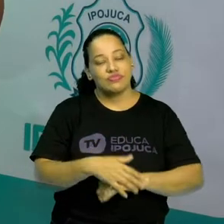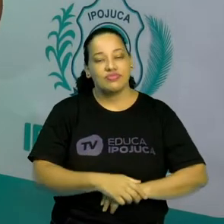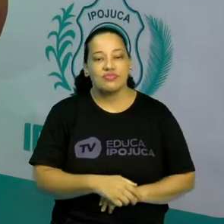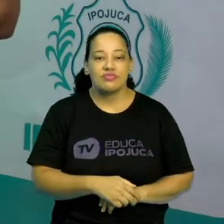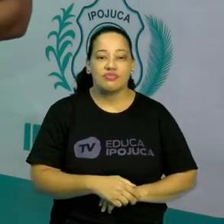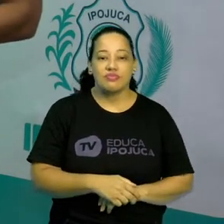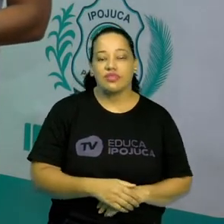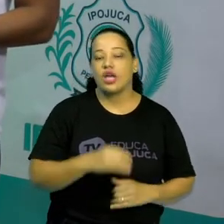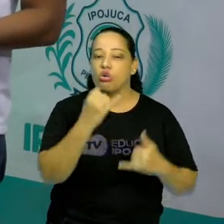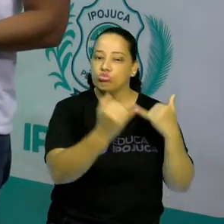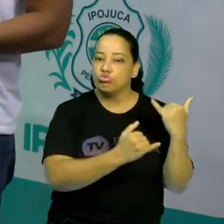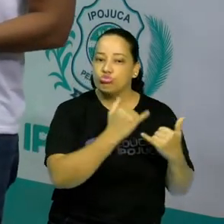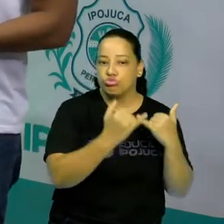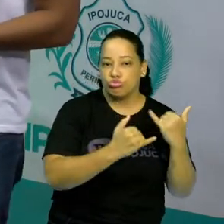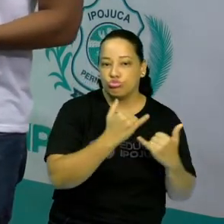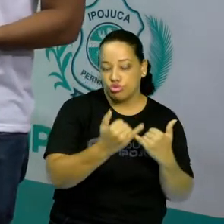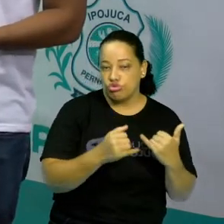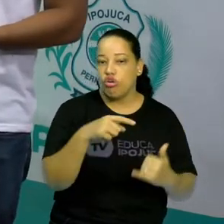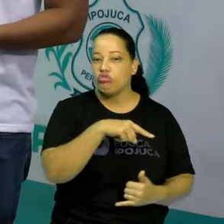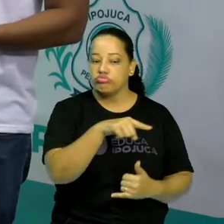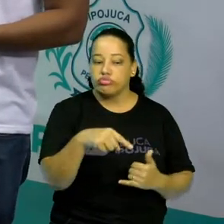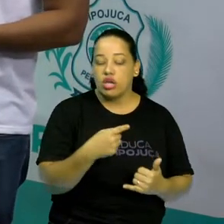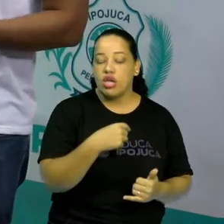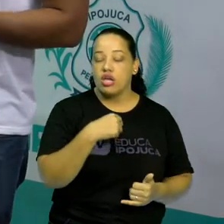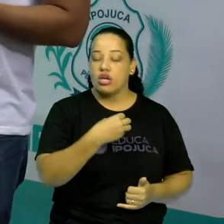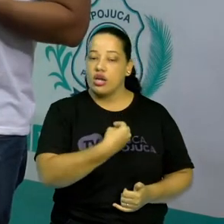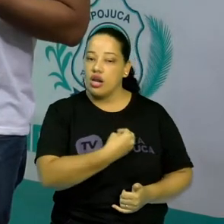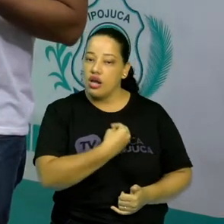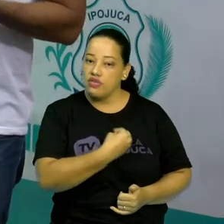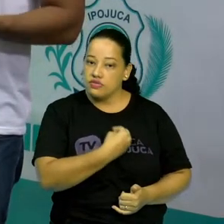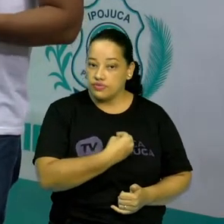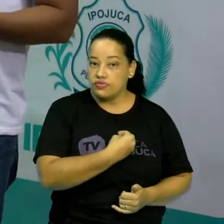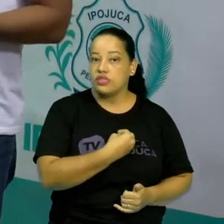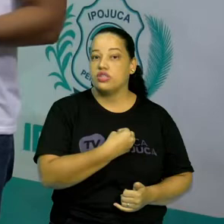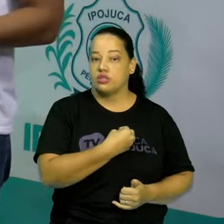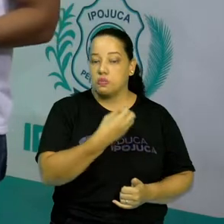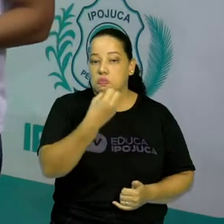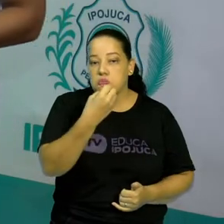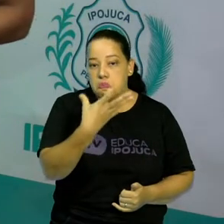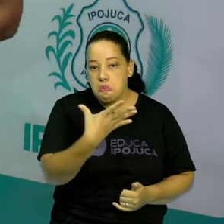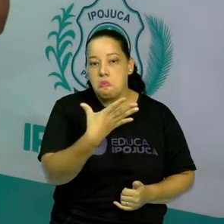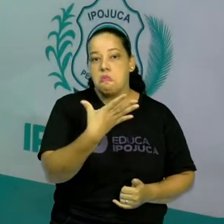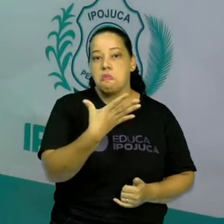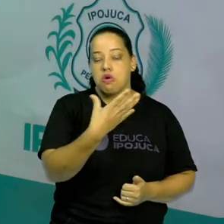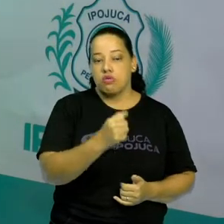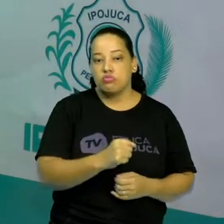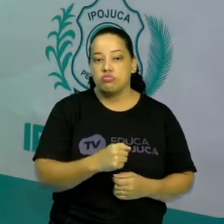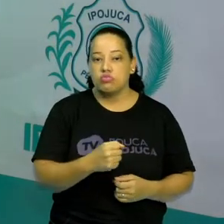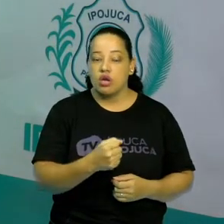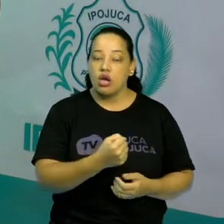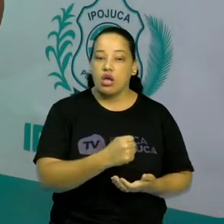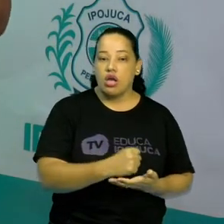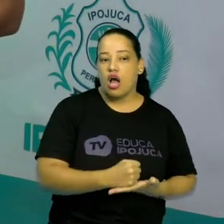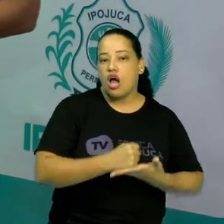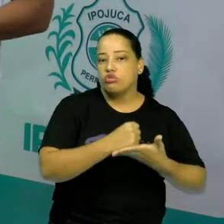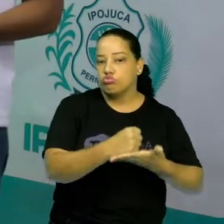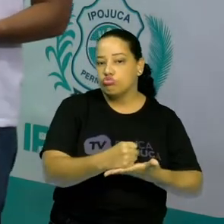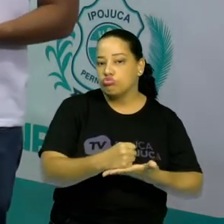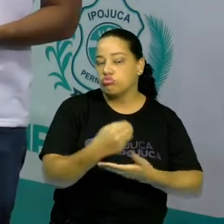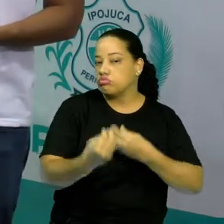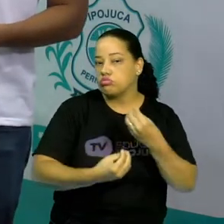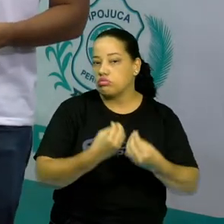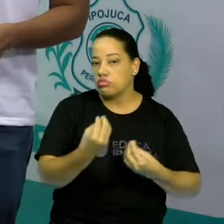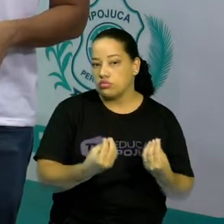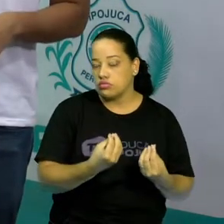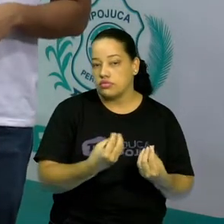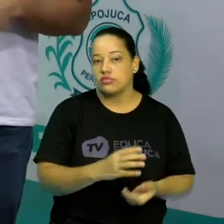Os jogos populares e a qualidade de vida vão trazer também grandes contribuições, né? Então, a gente vai ver que a